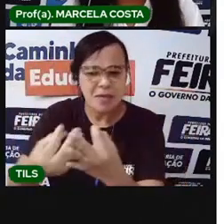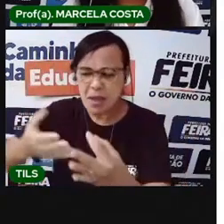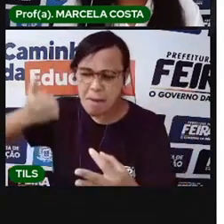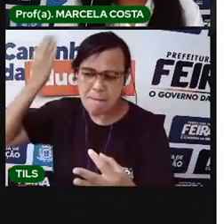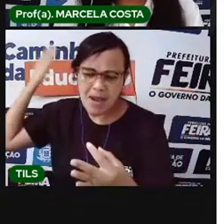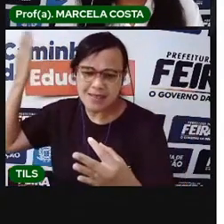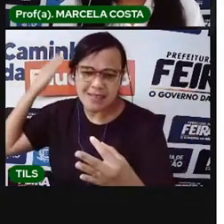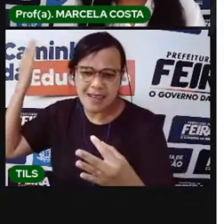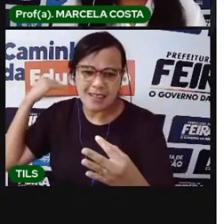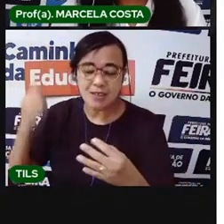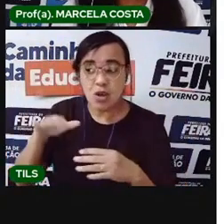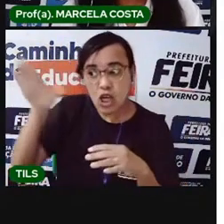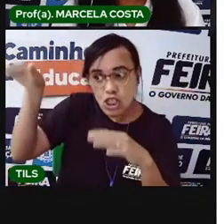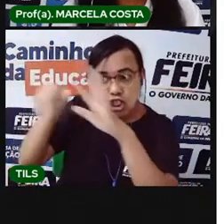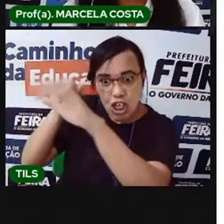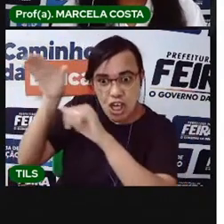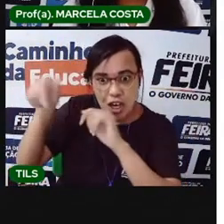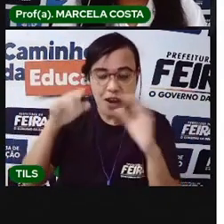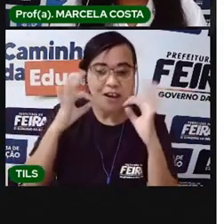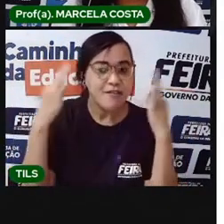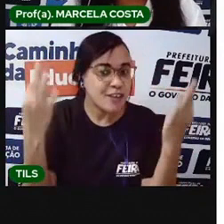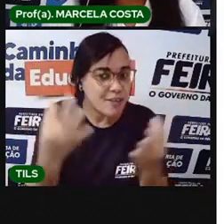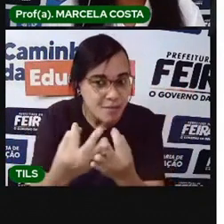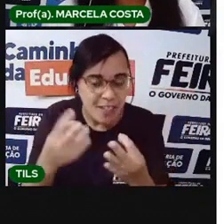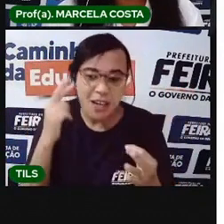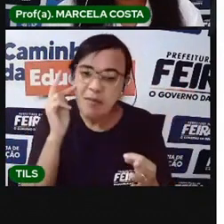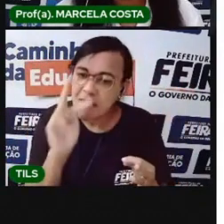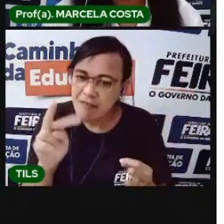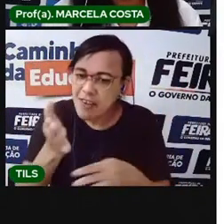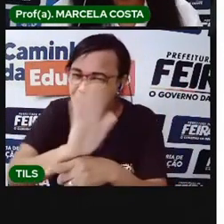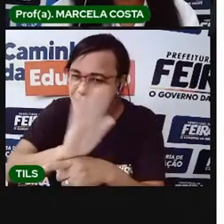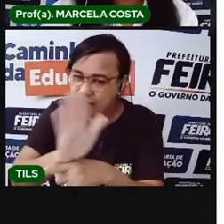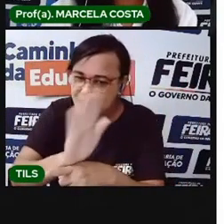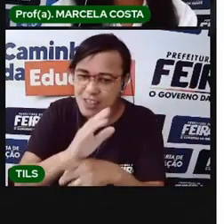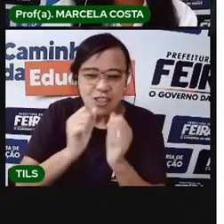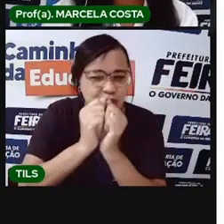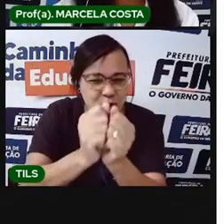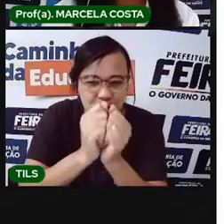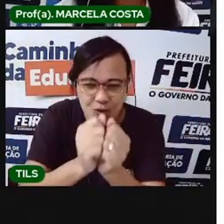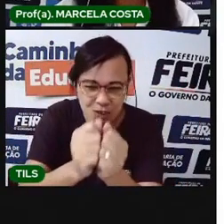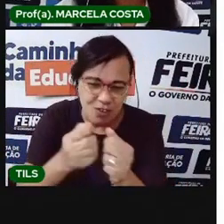Chama aí toda a família para assistir de vocês, porque esse vídeo vai te ensinar muita coisa.